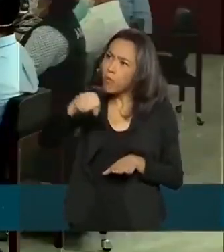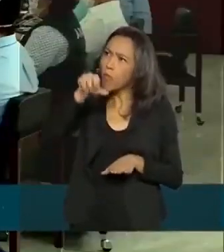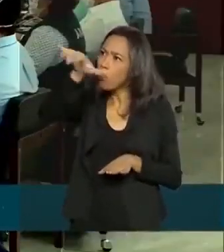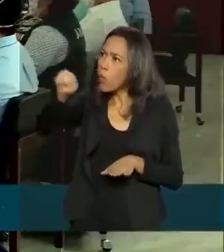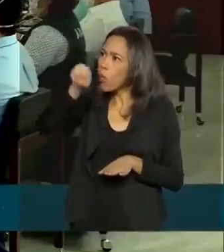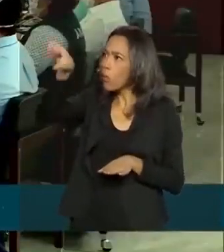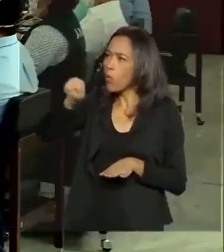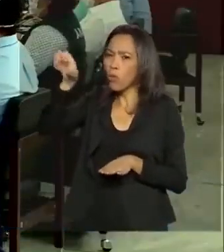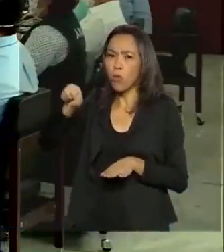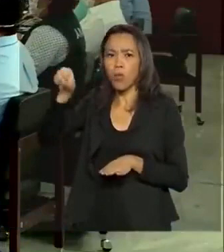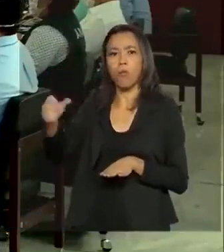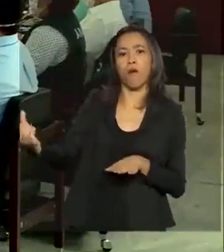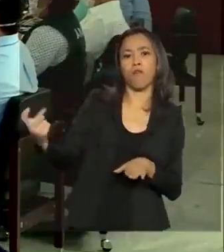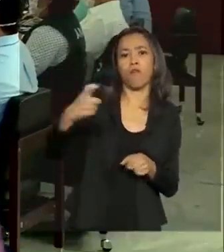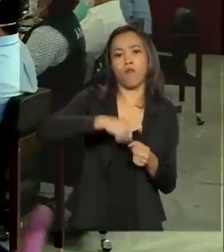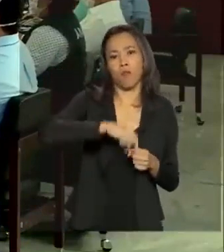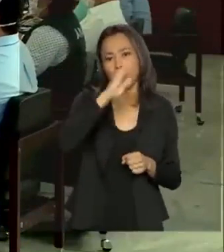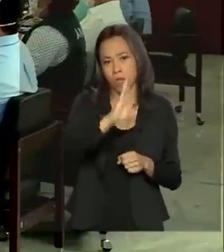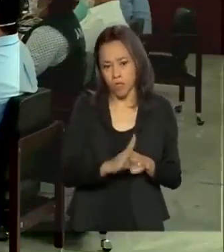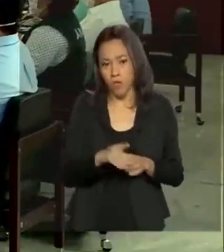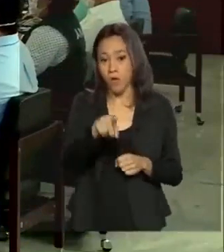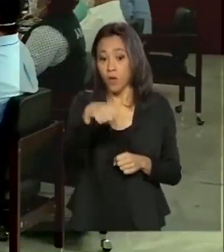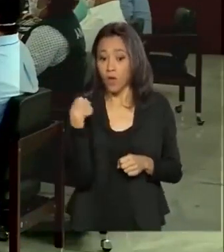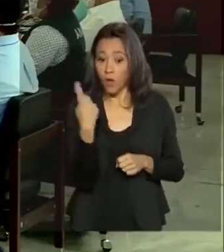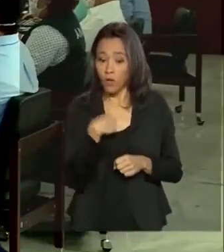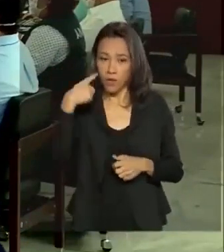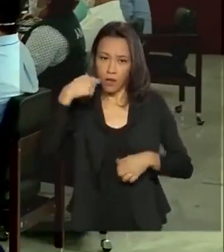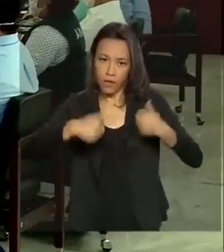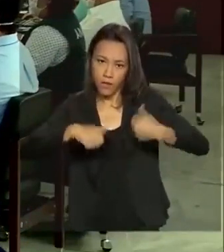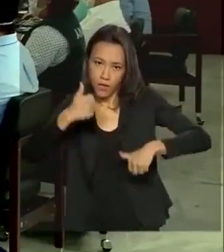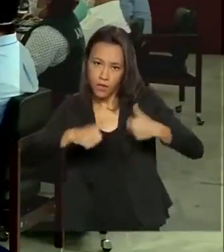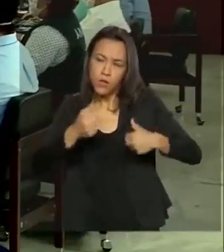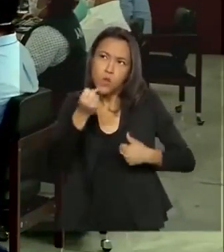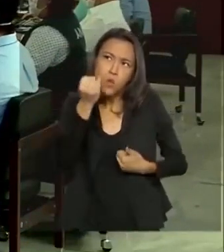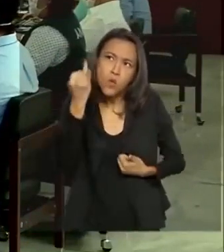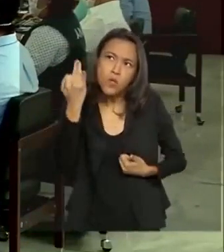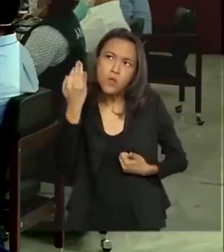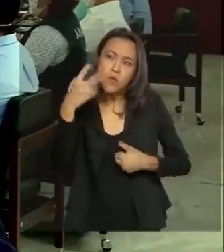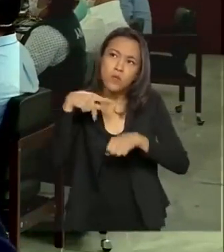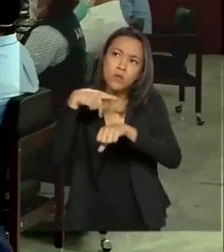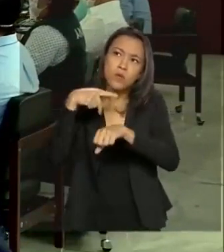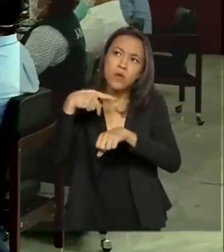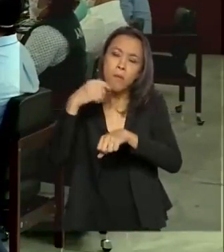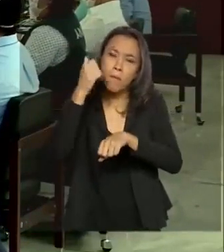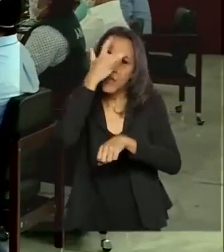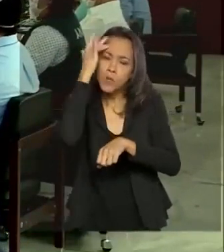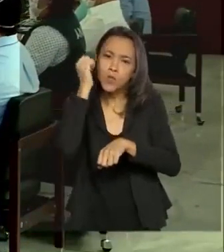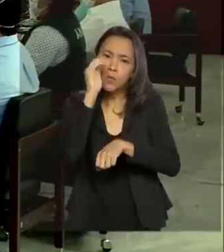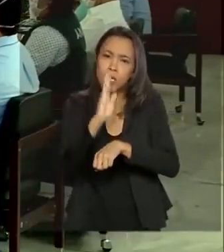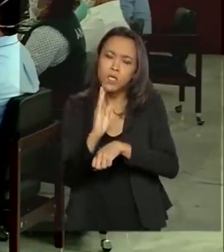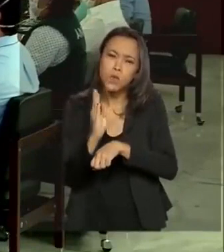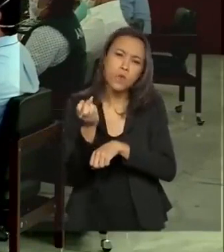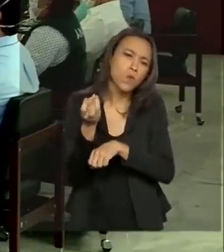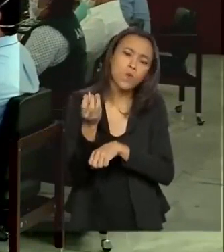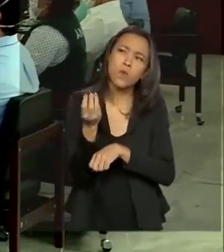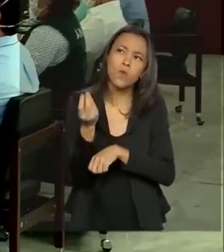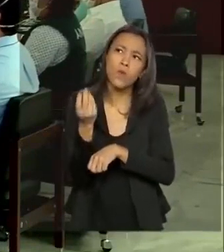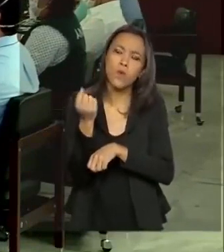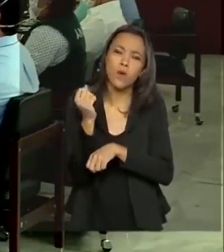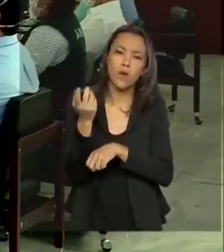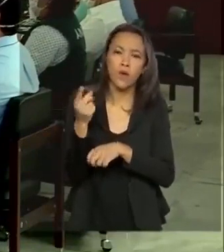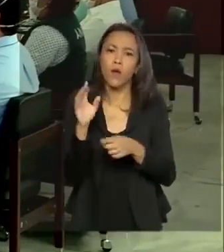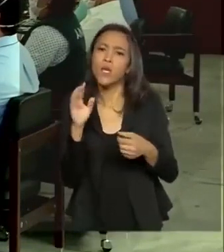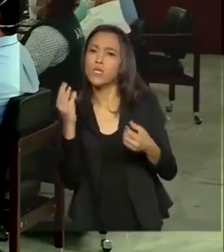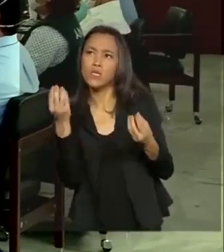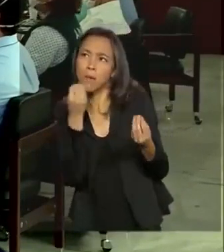A gente faz um balanceamento entre a quantidade de brasileiros em determinado país e a situação que eles se encontram. Por exemplo, em